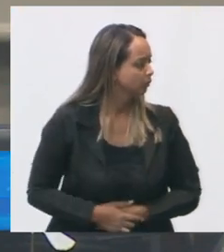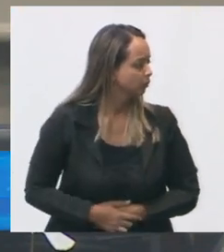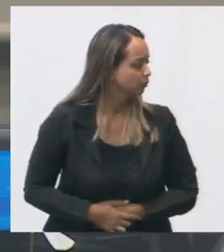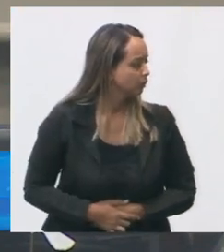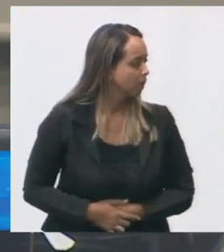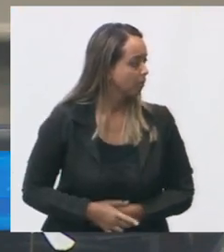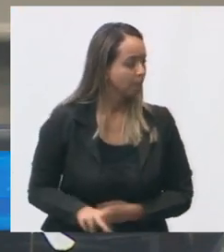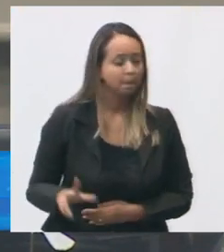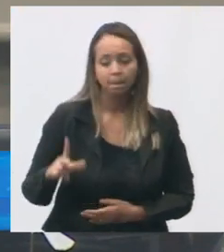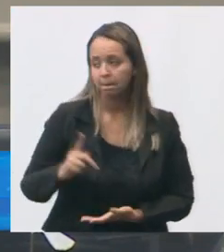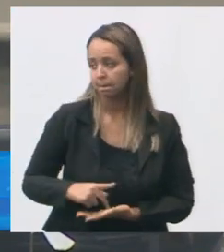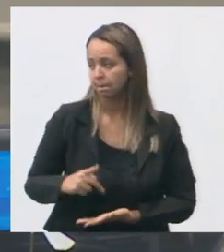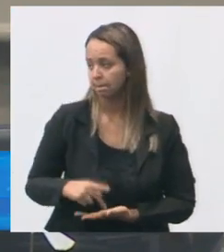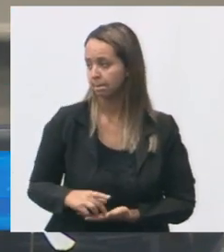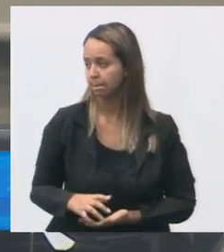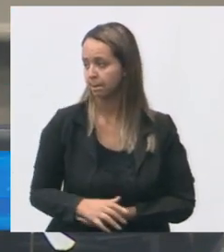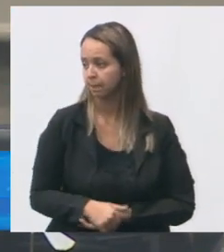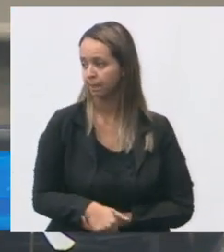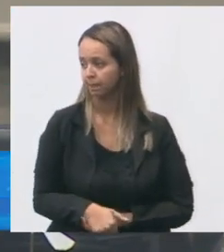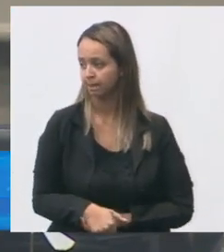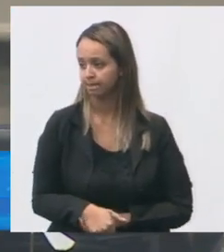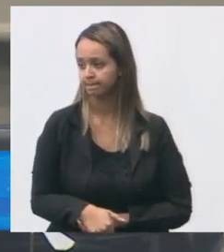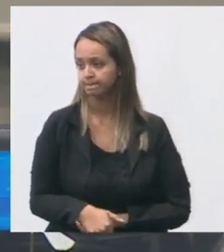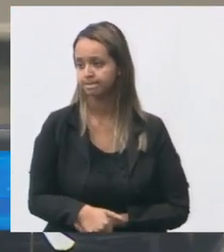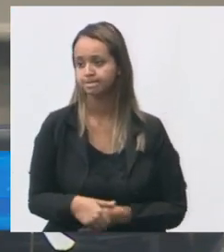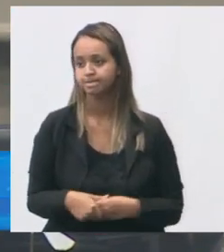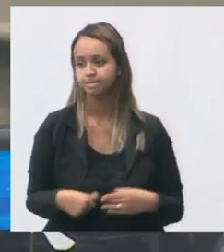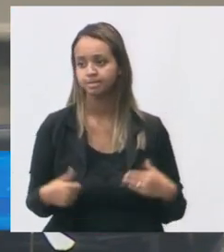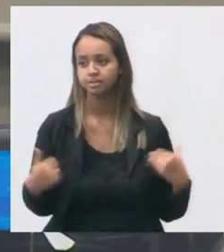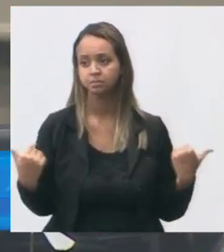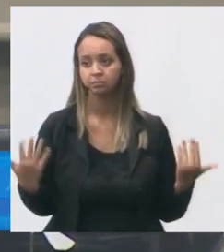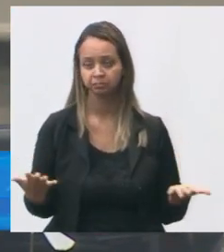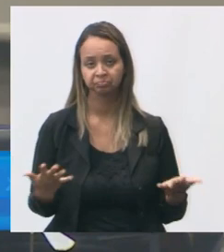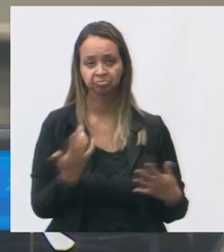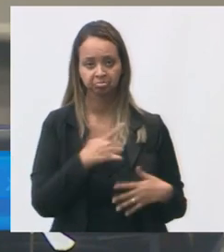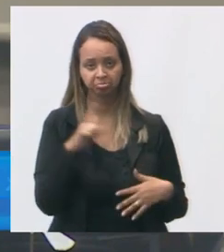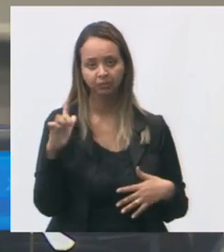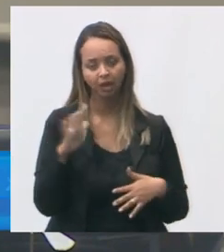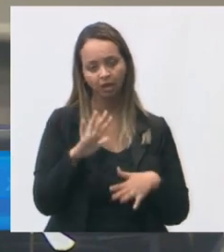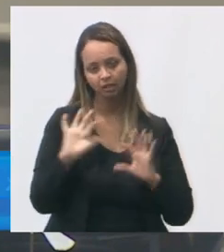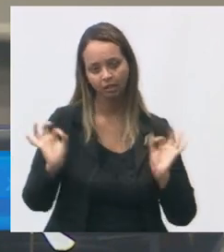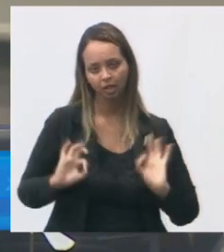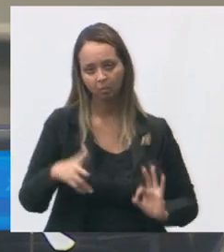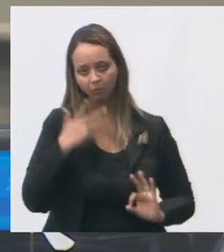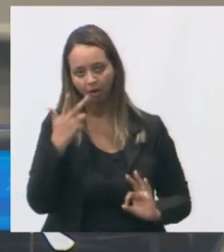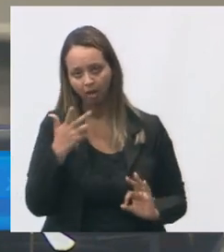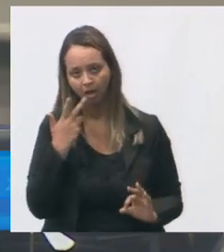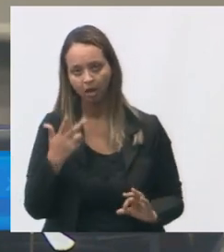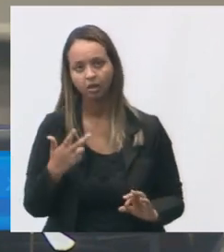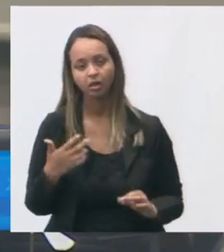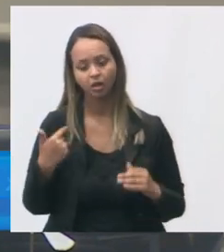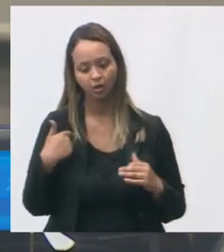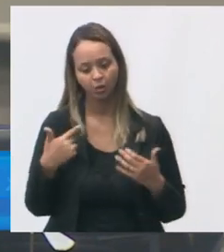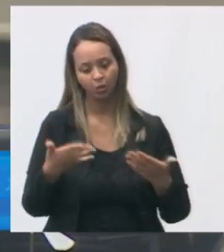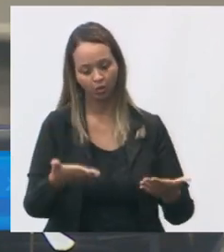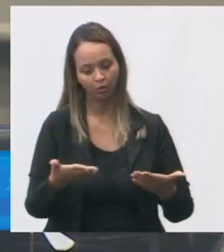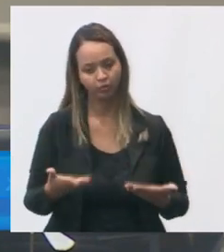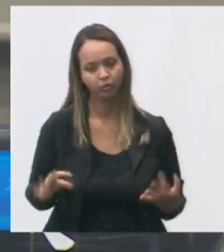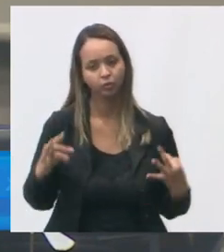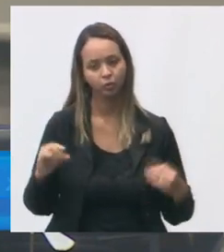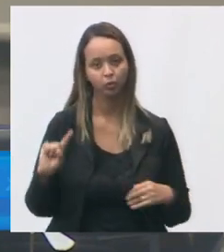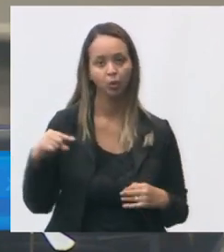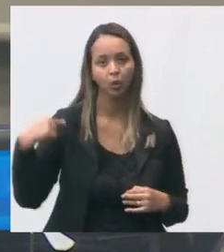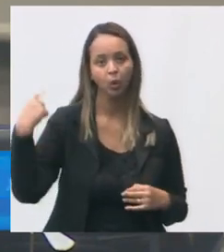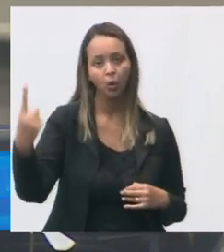tem razão em relação a isso aí pessoal então não tendo mais nada a tratar eu convido todos para a